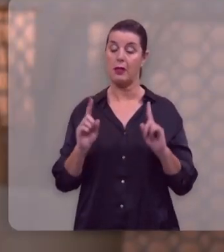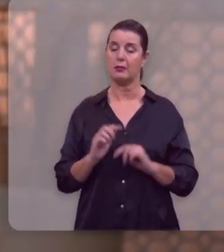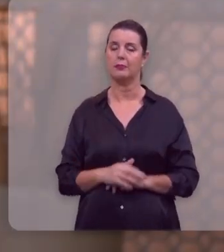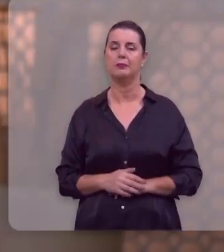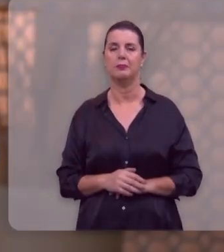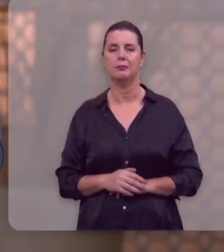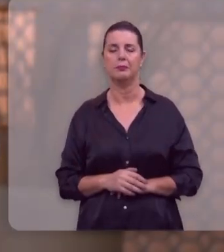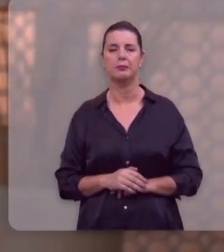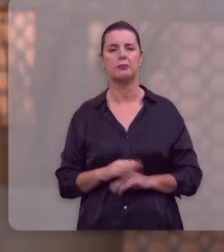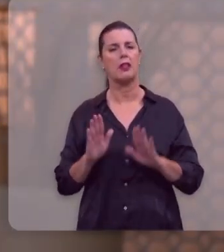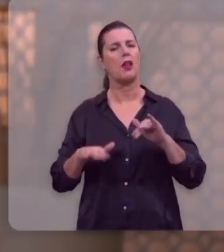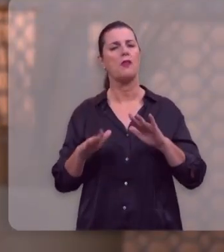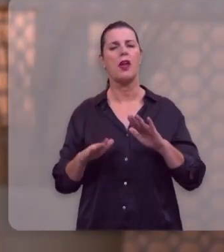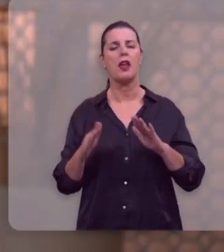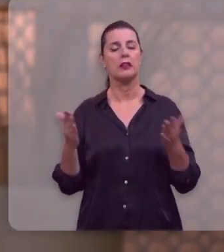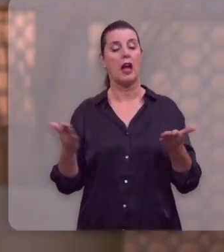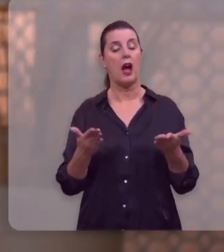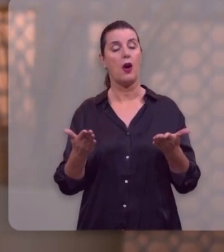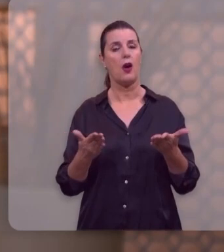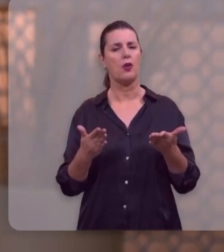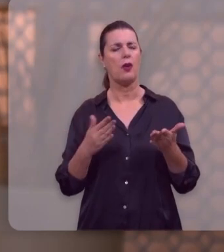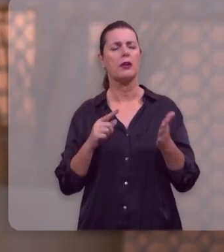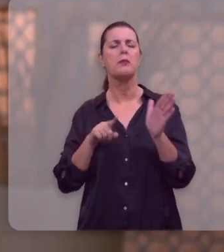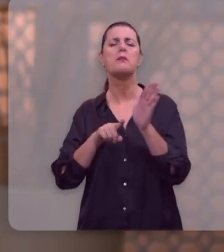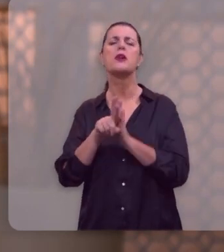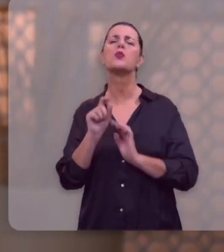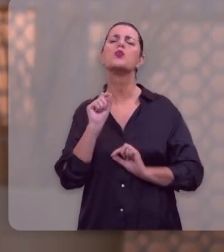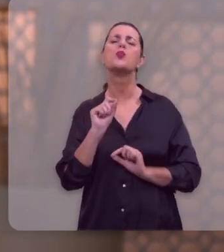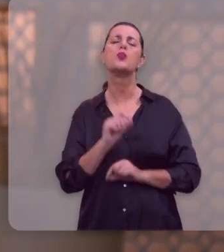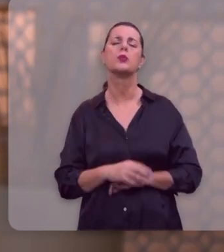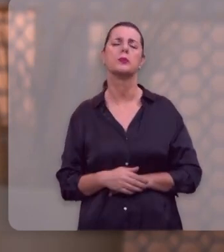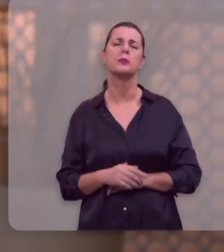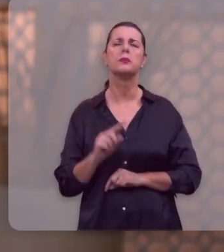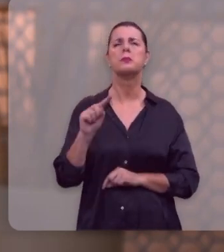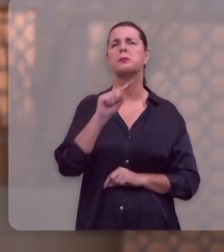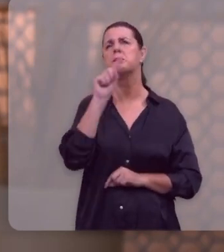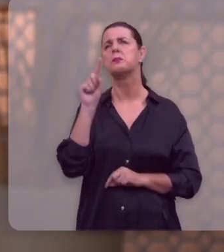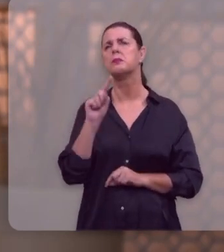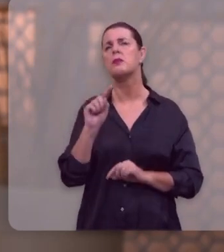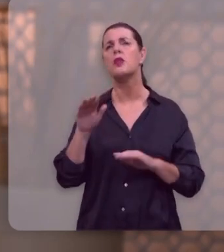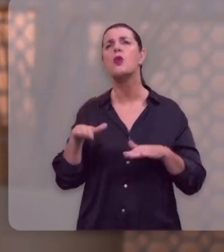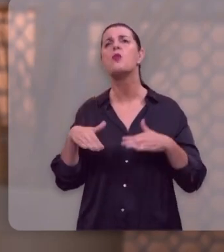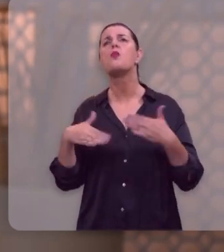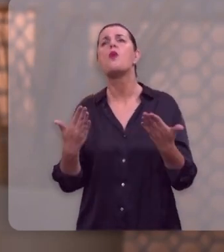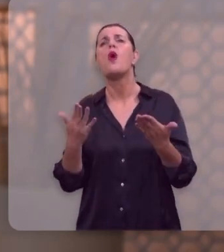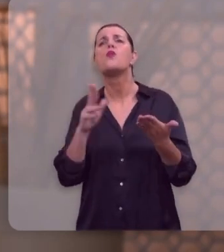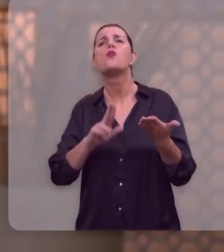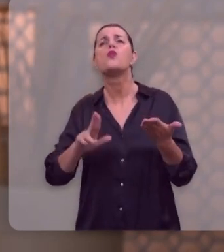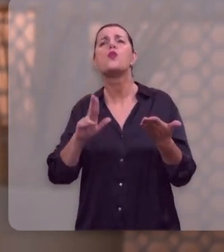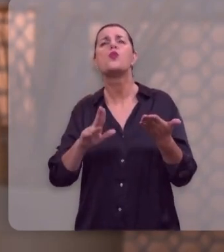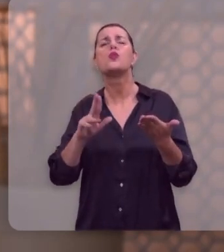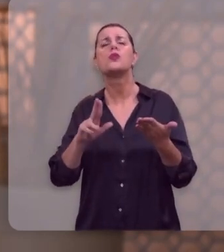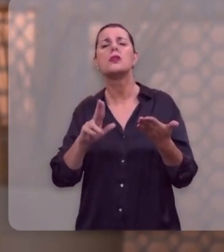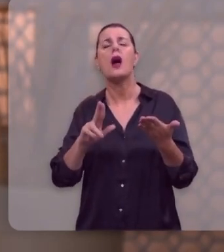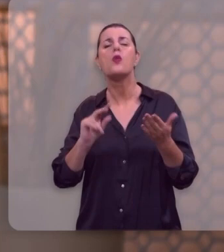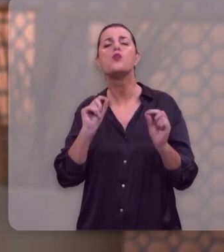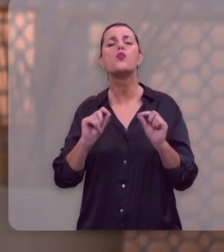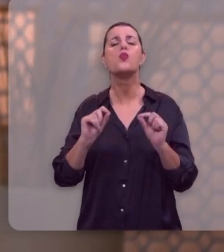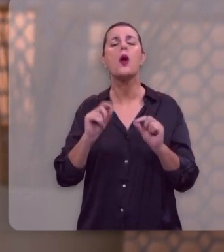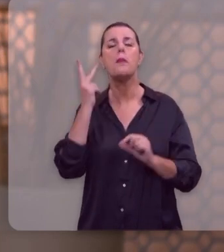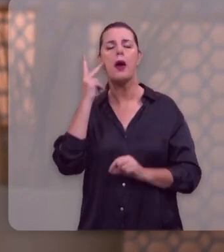Mas, talvez, agora venha a pergunta, qual é o instrumento dessa salvação?